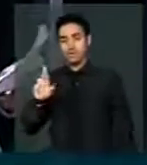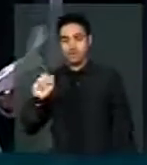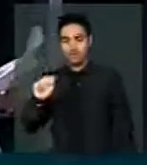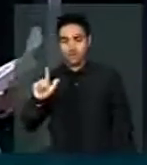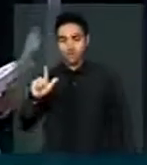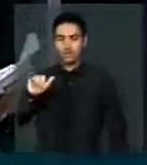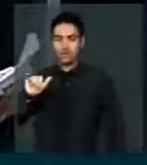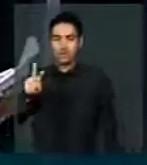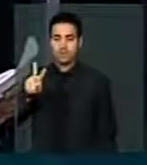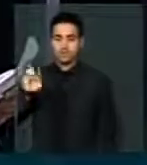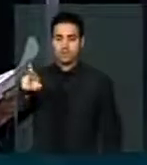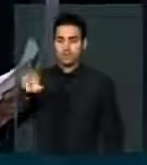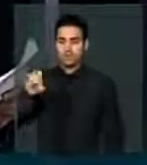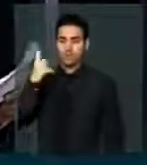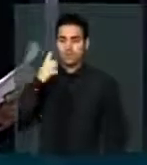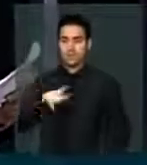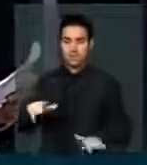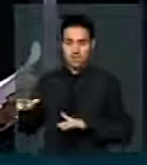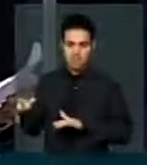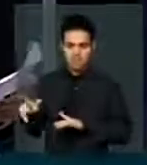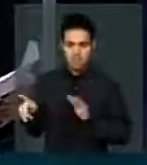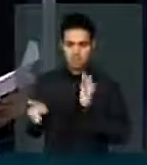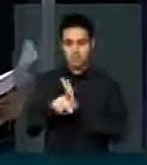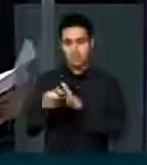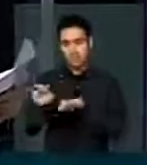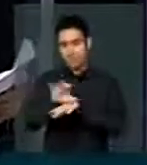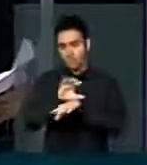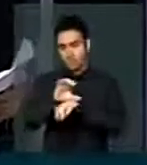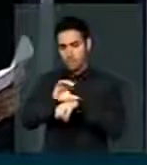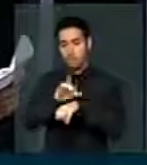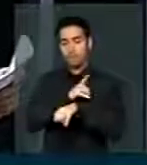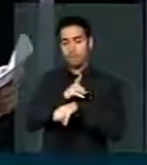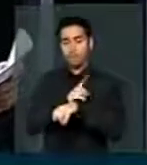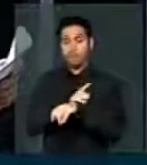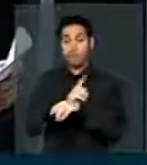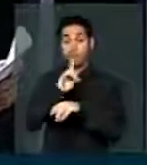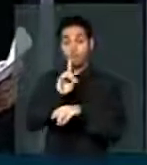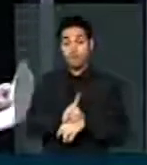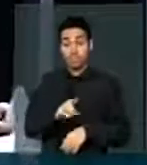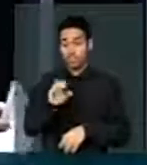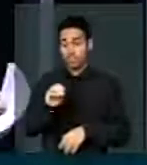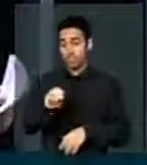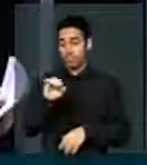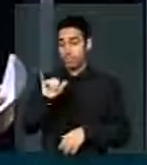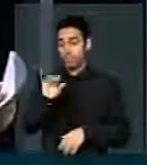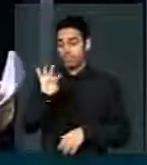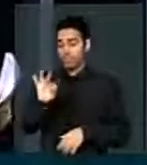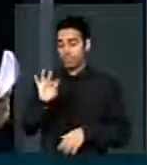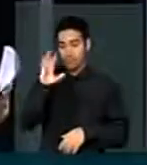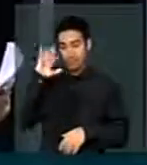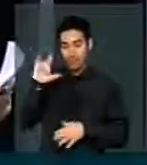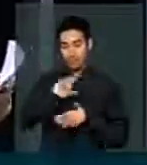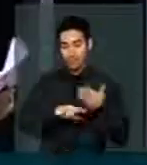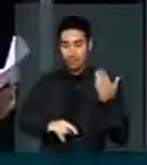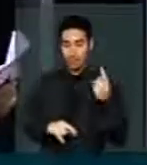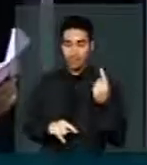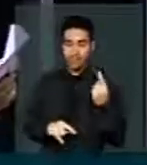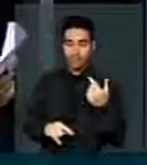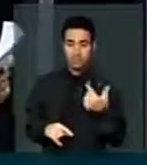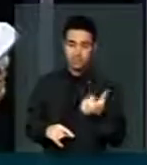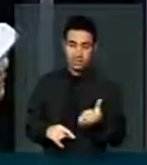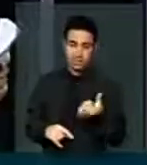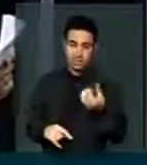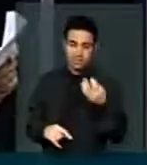mobilização indígena. A Constituição dá direitos. A OIT, através da Resolução 169 também,